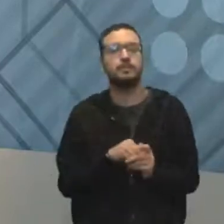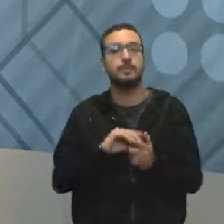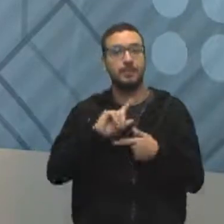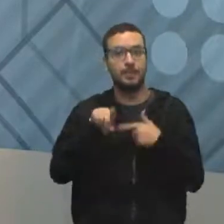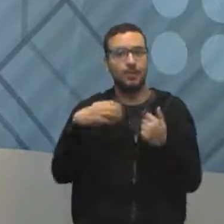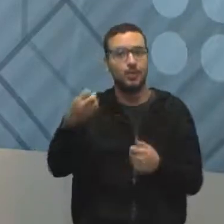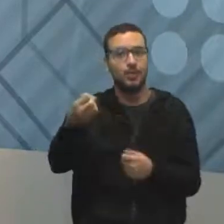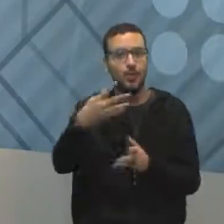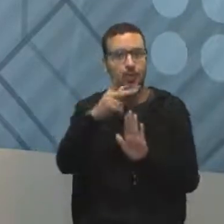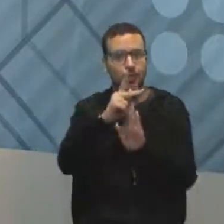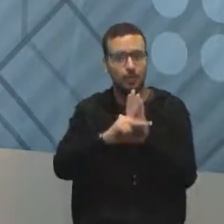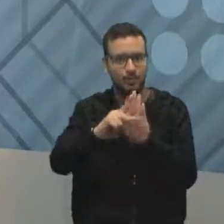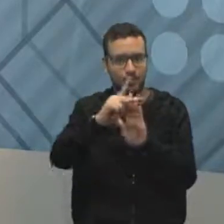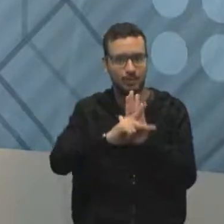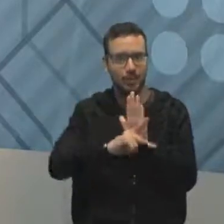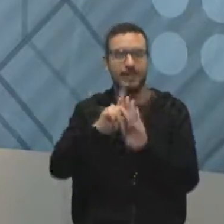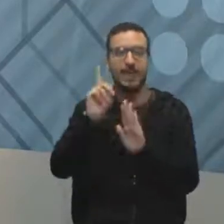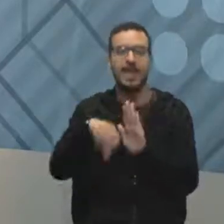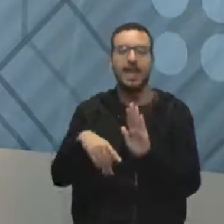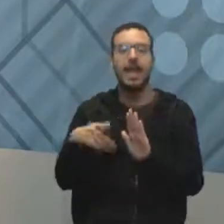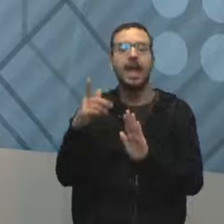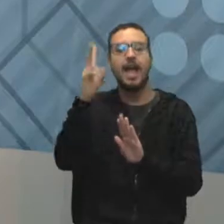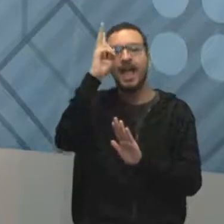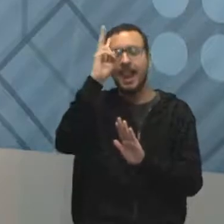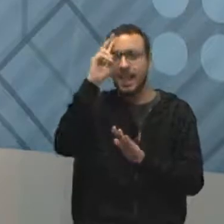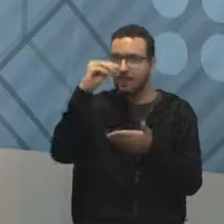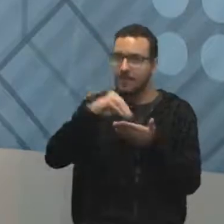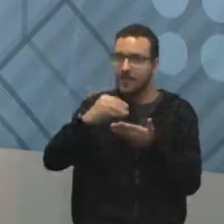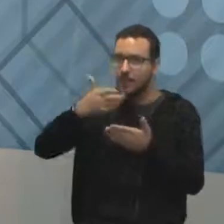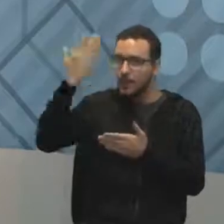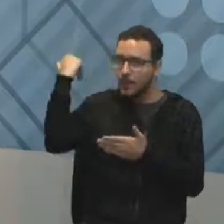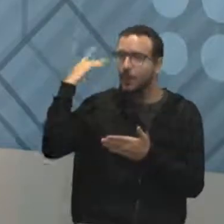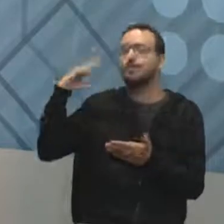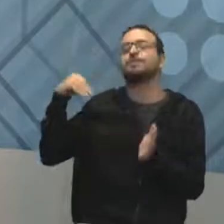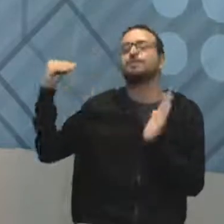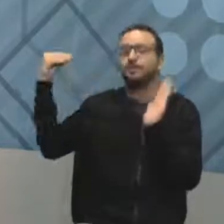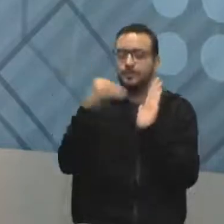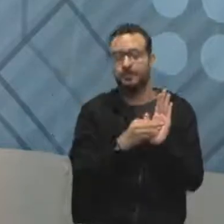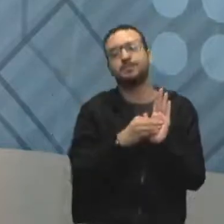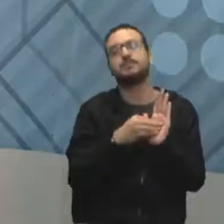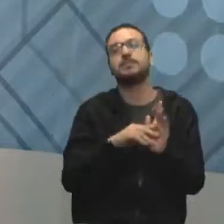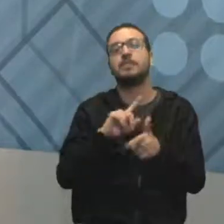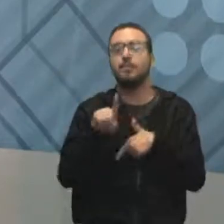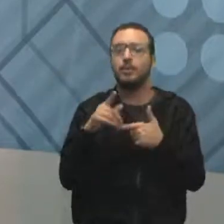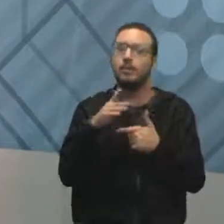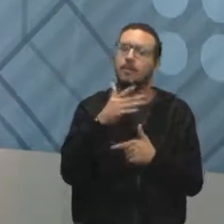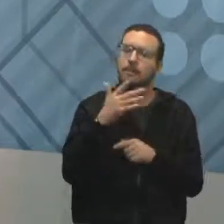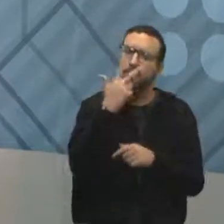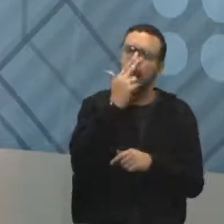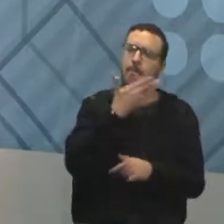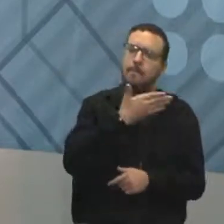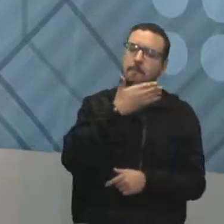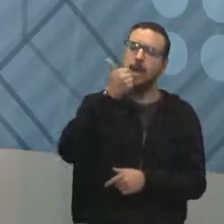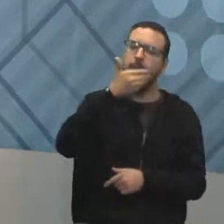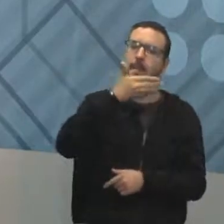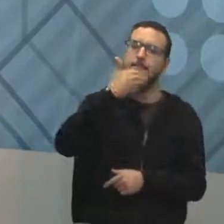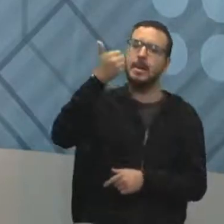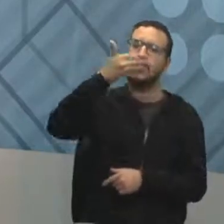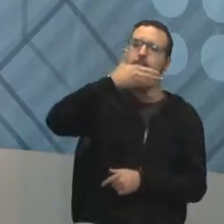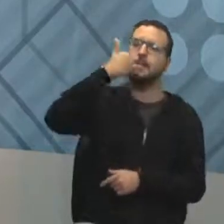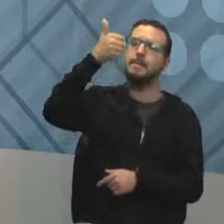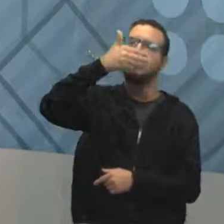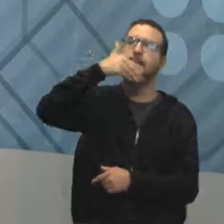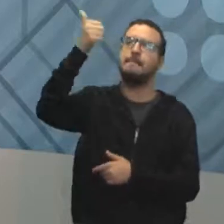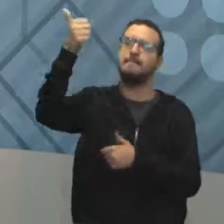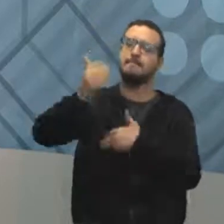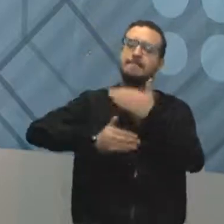projeto, você traz essas melhorias para ele. E aí depois, no outro projeto, mais melhorias, até que daqui a pouco, na sua